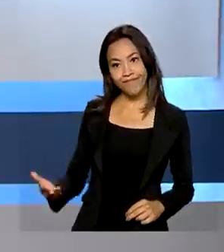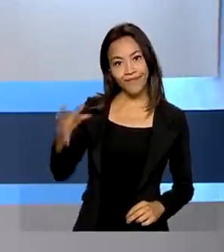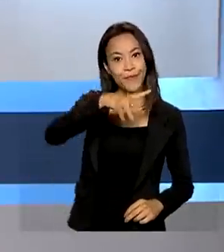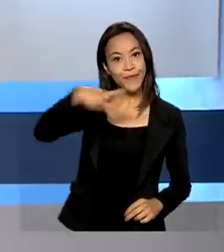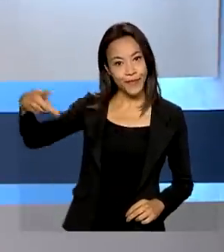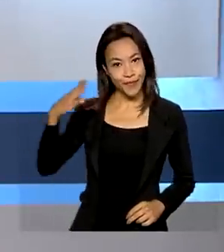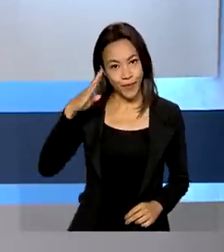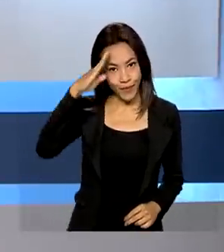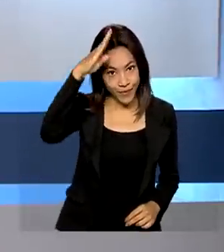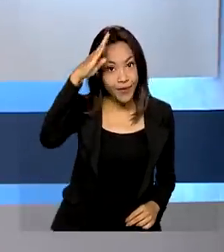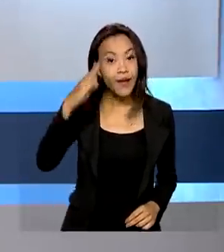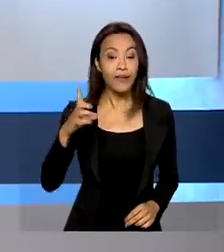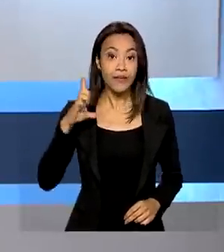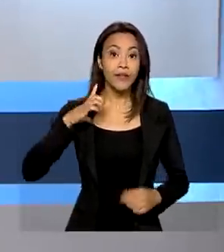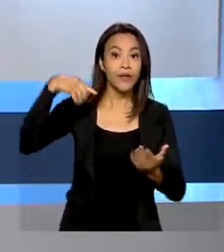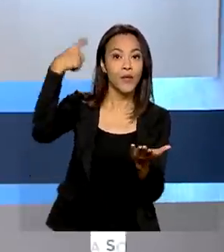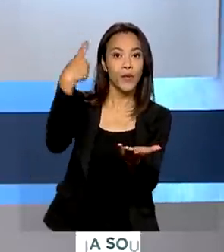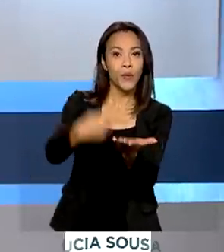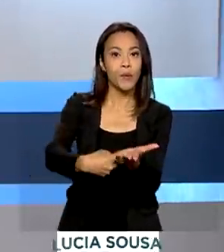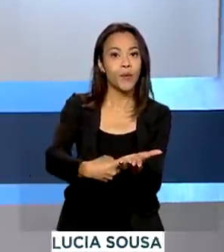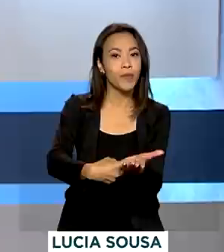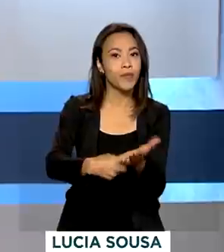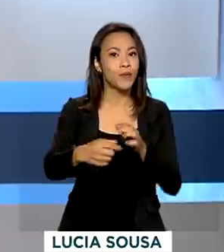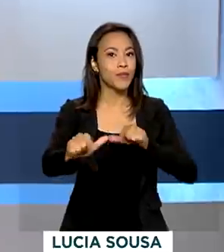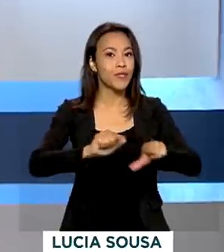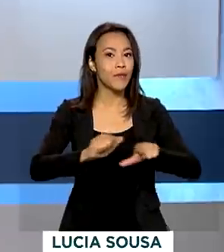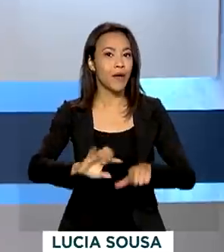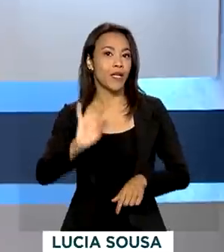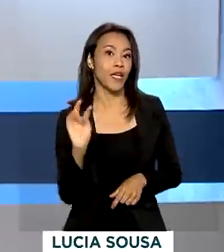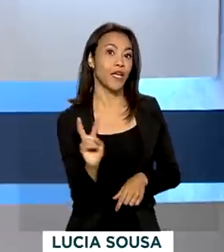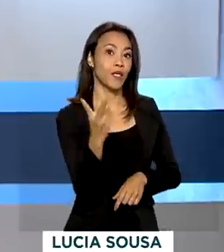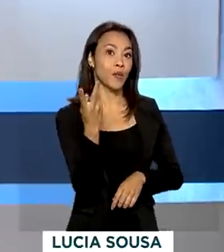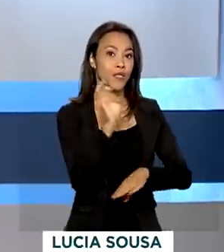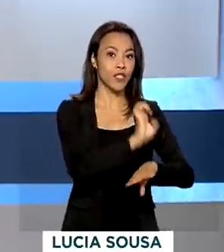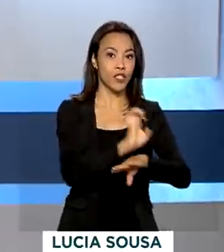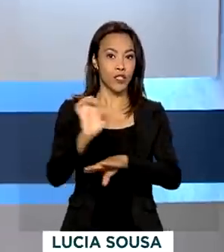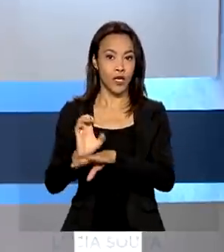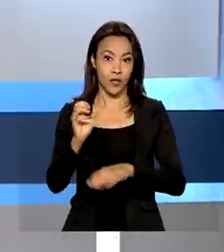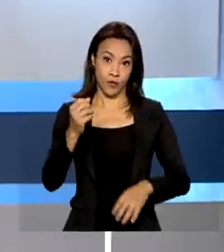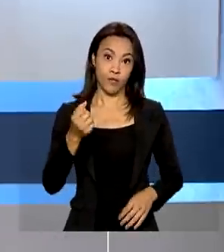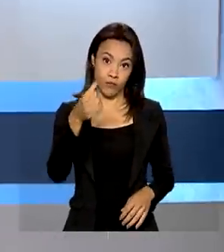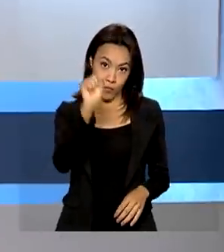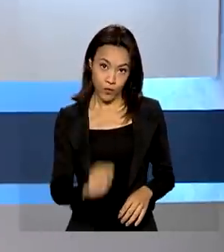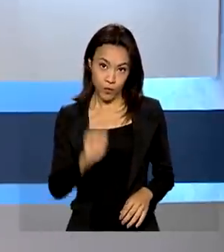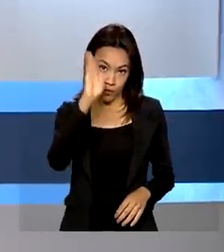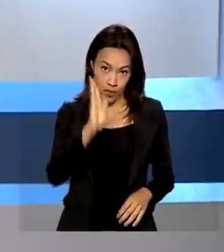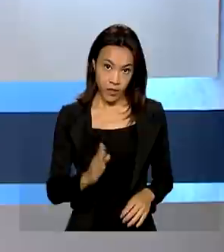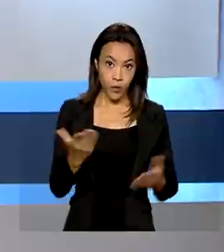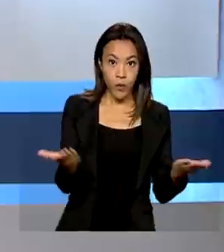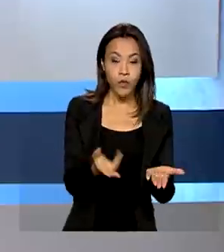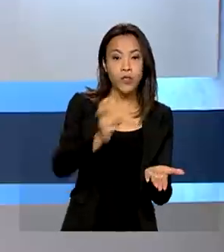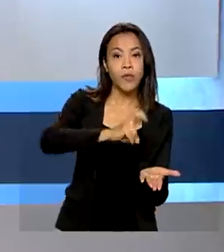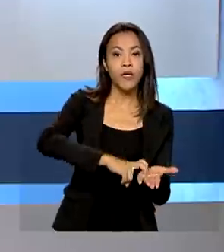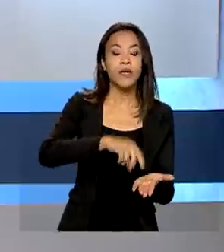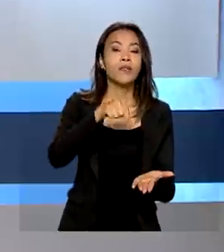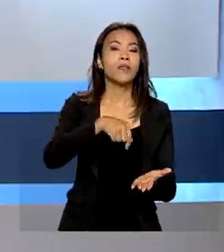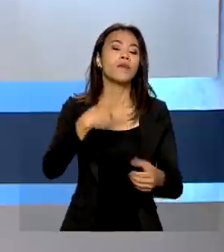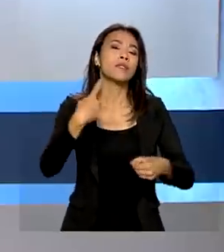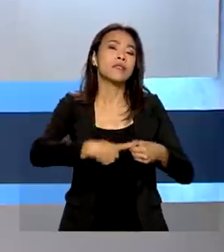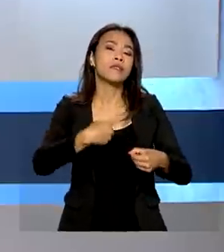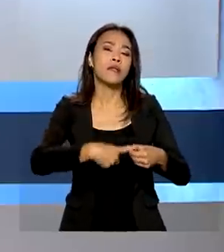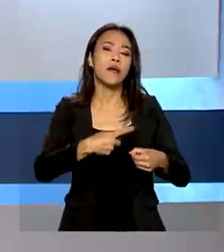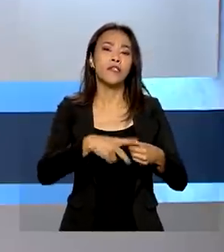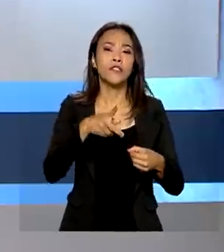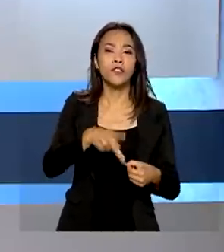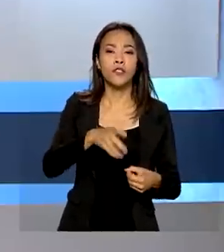Jair Bolsonaro cumpre a agenda em dois estados do Sul. Agora, pela manhã, ele estará em Pelotas, no Rio Grande do Sul,